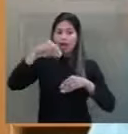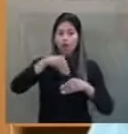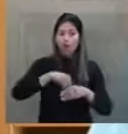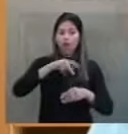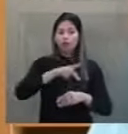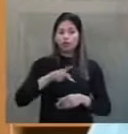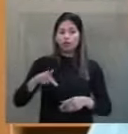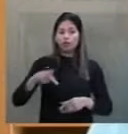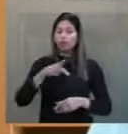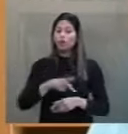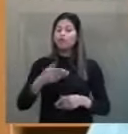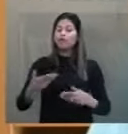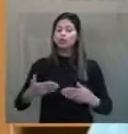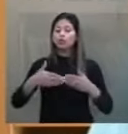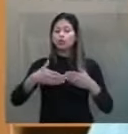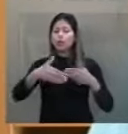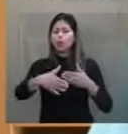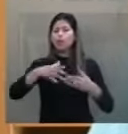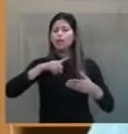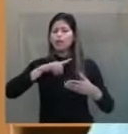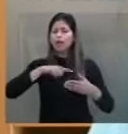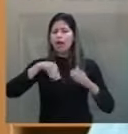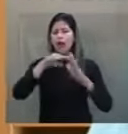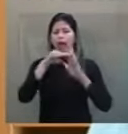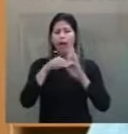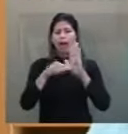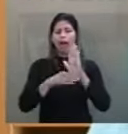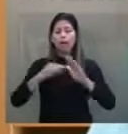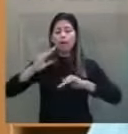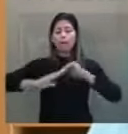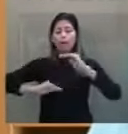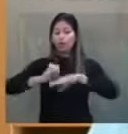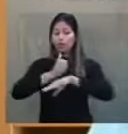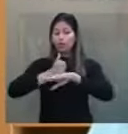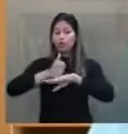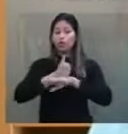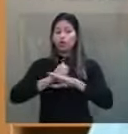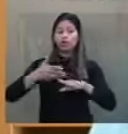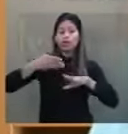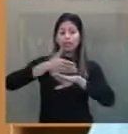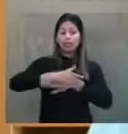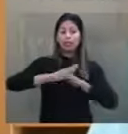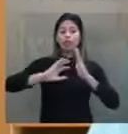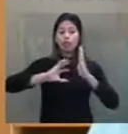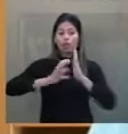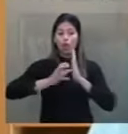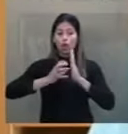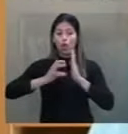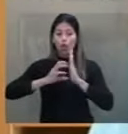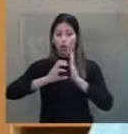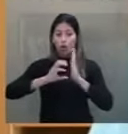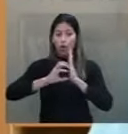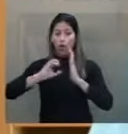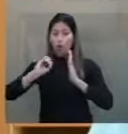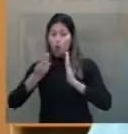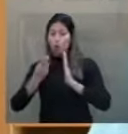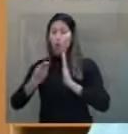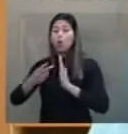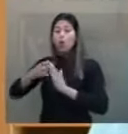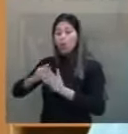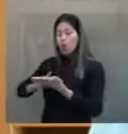professores nos quadros profissionais, através de concurso público ou processo seletivo